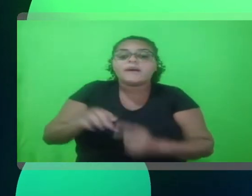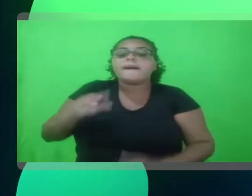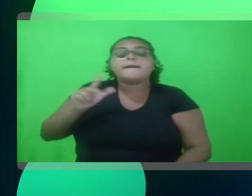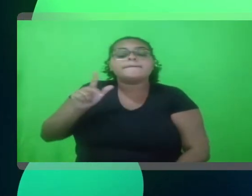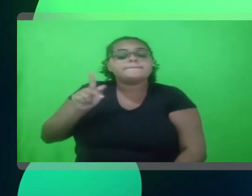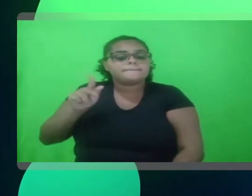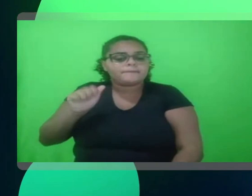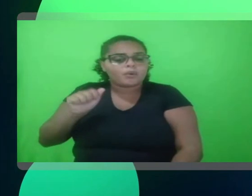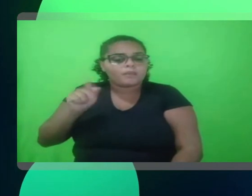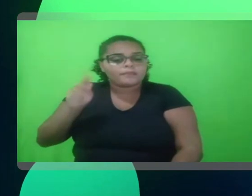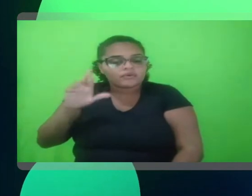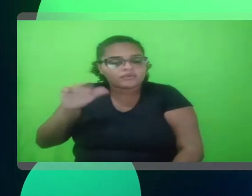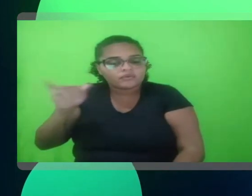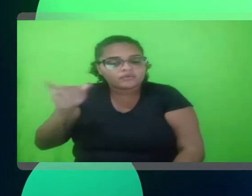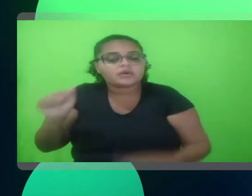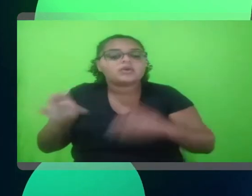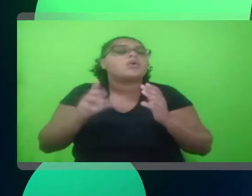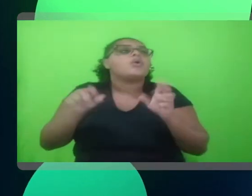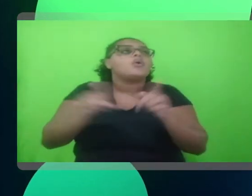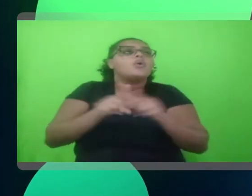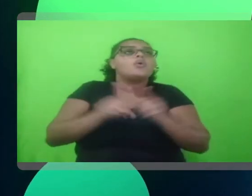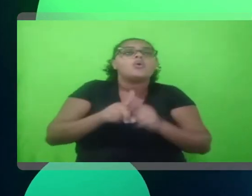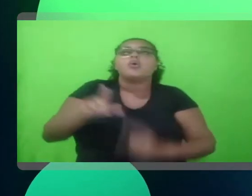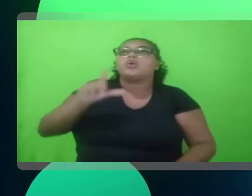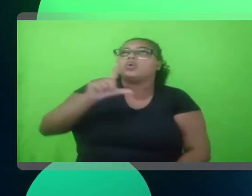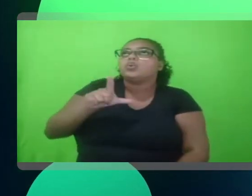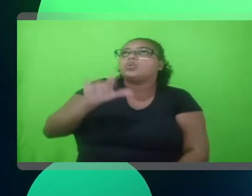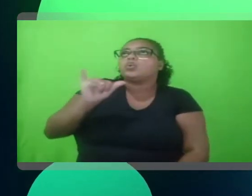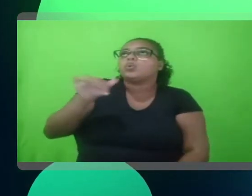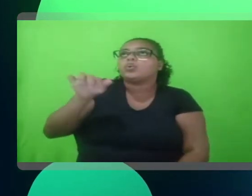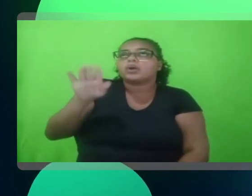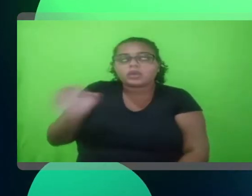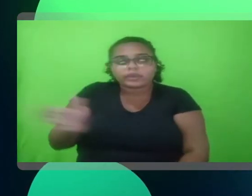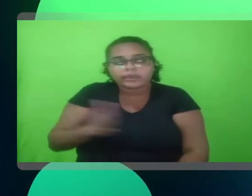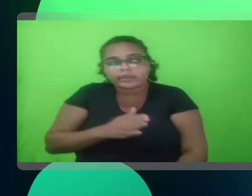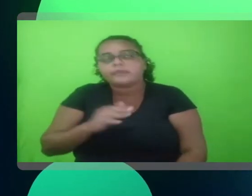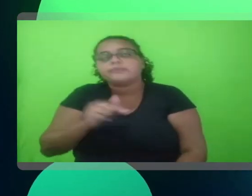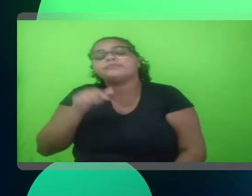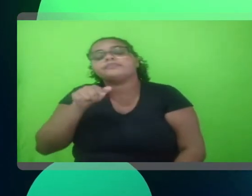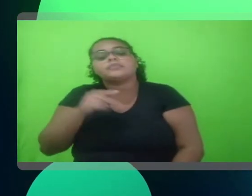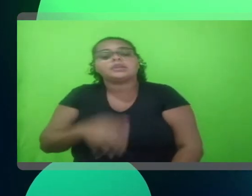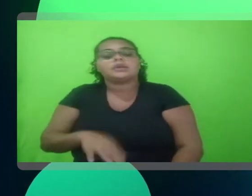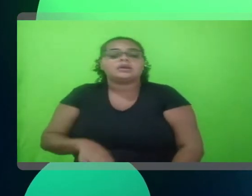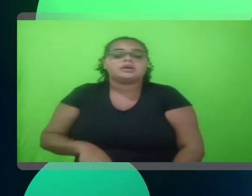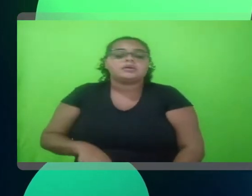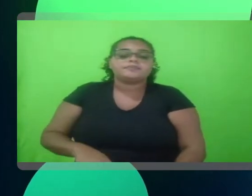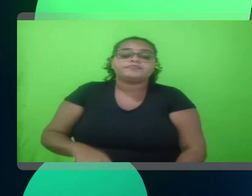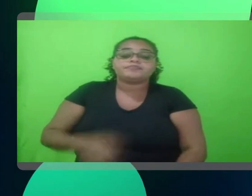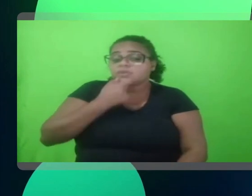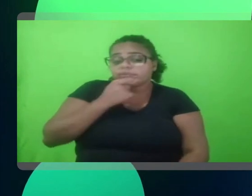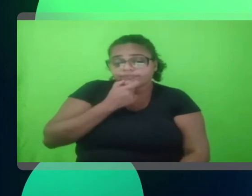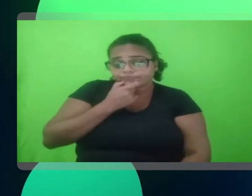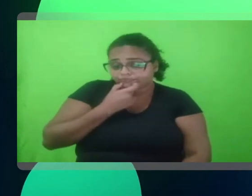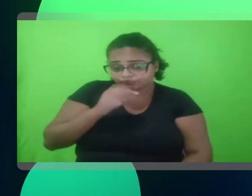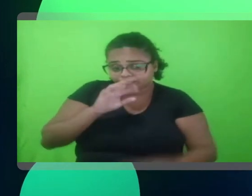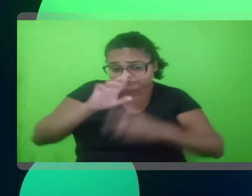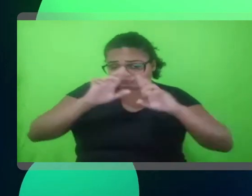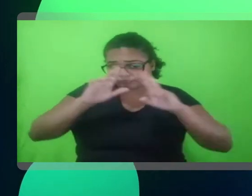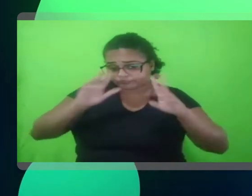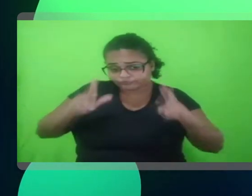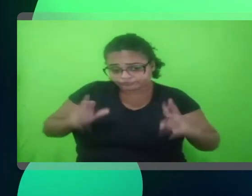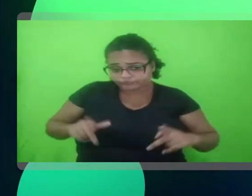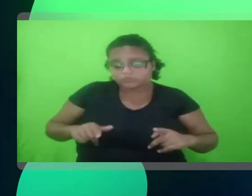gente que vai usar a Power BI, vai ter gente que vai usar o Google da Atitude, agora a Looker da Atitude, que mudou de nome, mas enfim, eu acho que